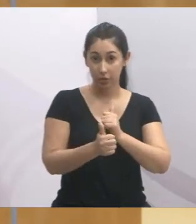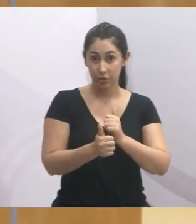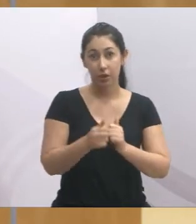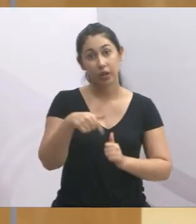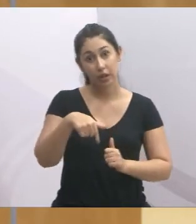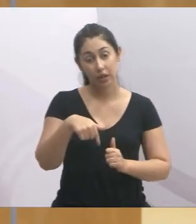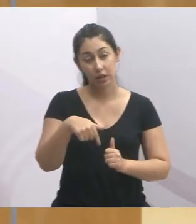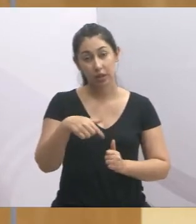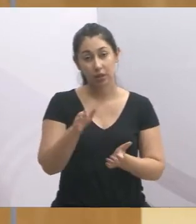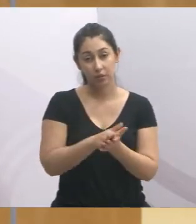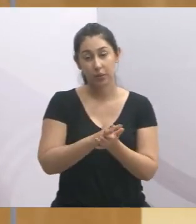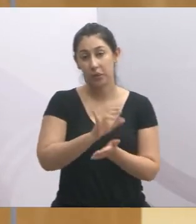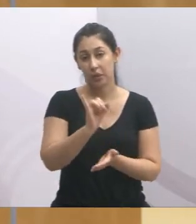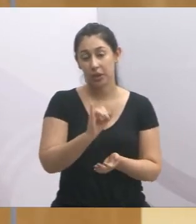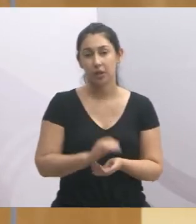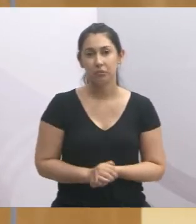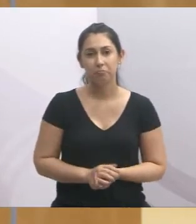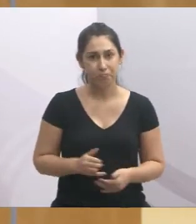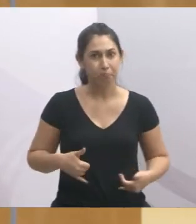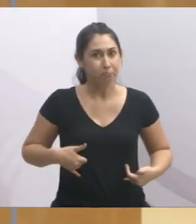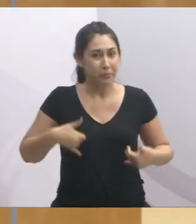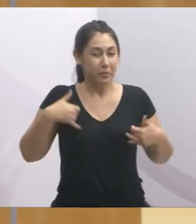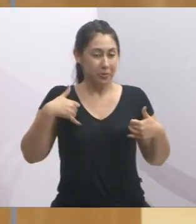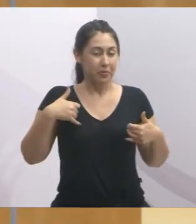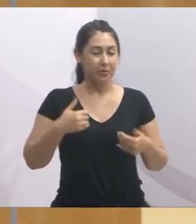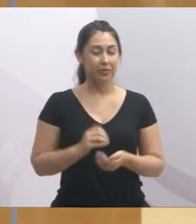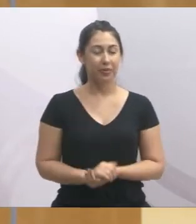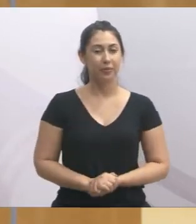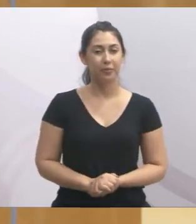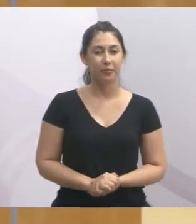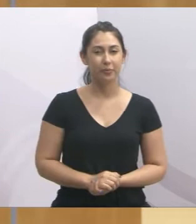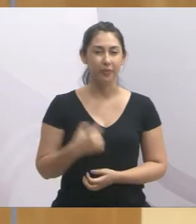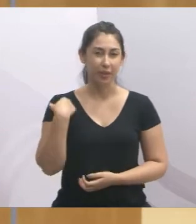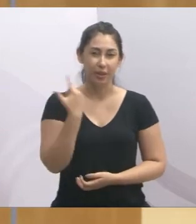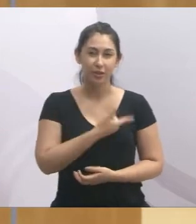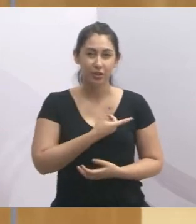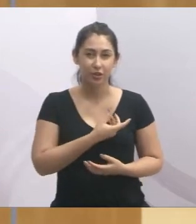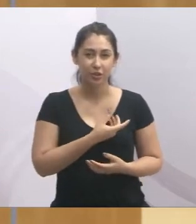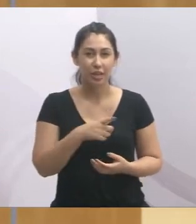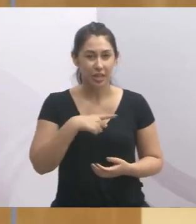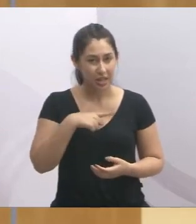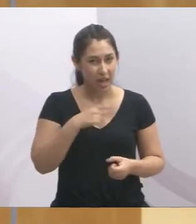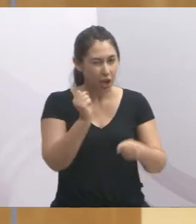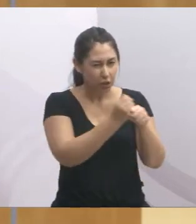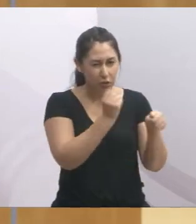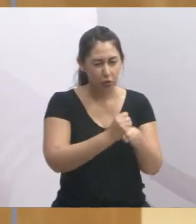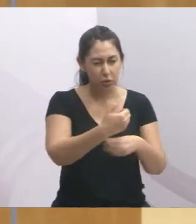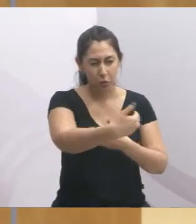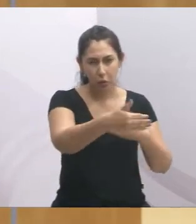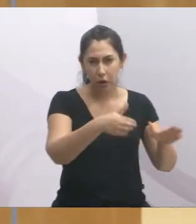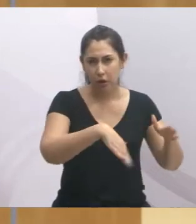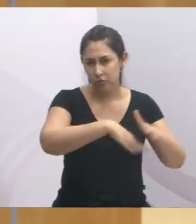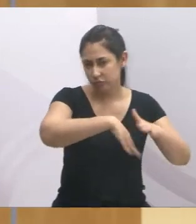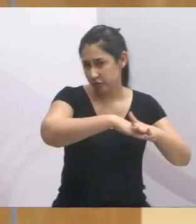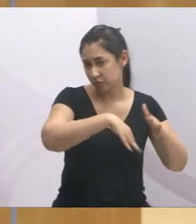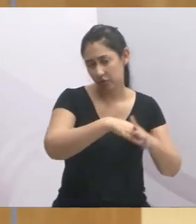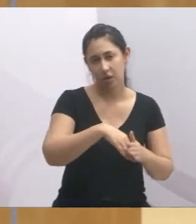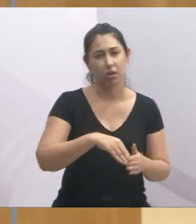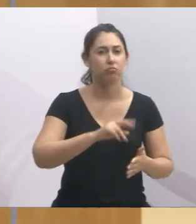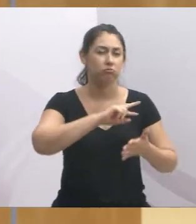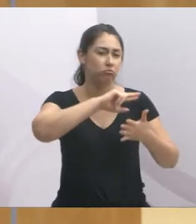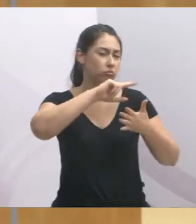cidade? É um orgulho muito grande para a gente, né? De ter entregado alguns campos aqui na nossa cidade, como Igarapés,